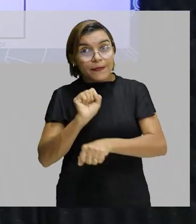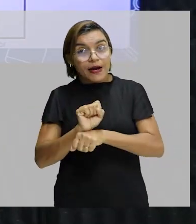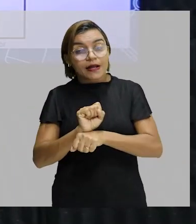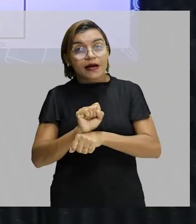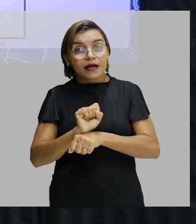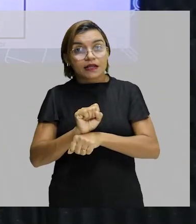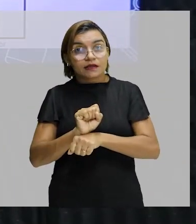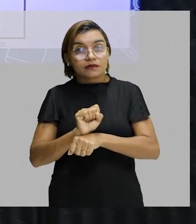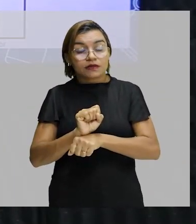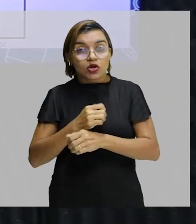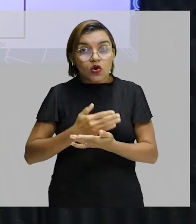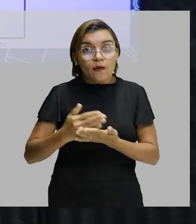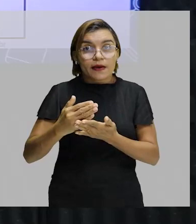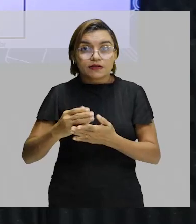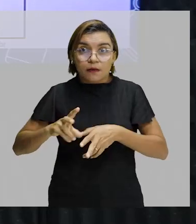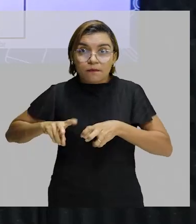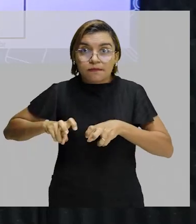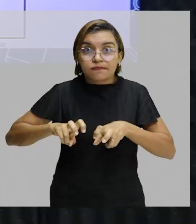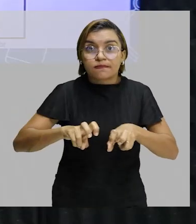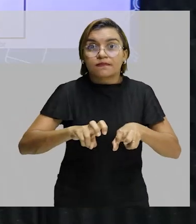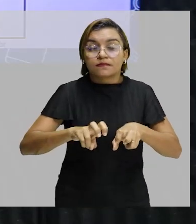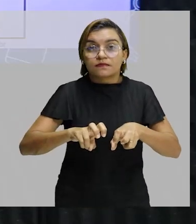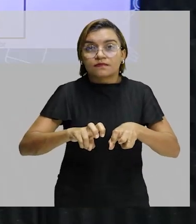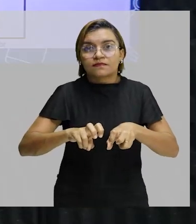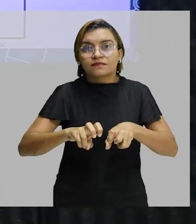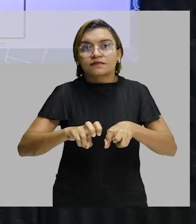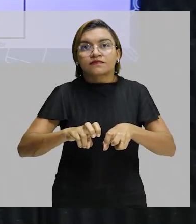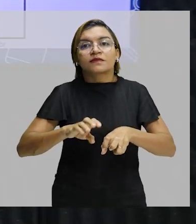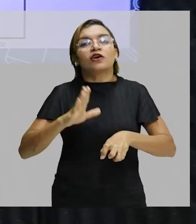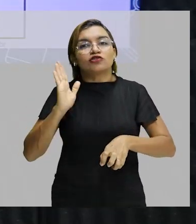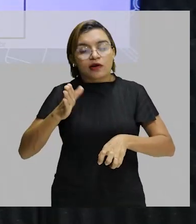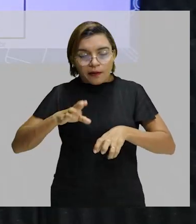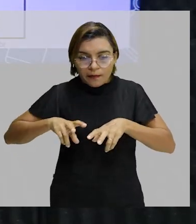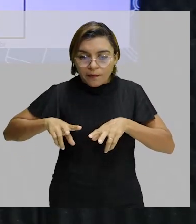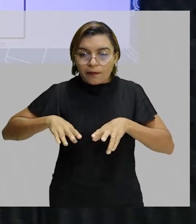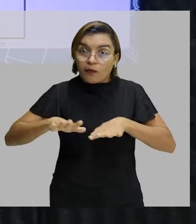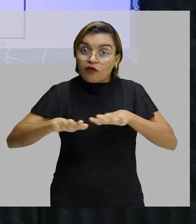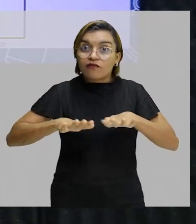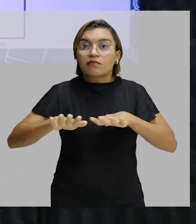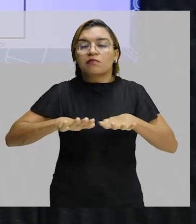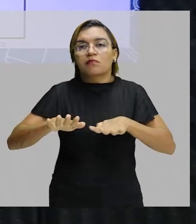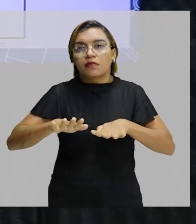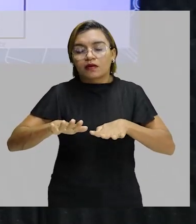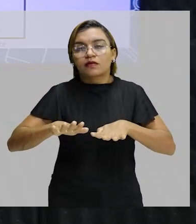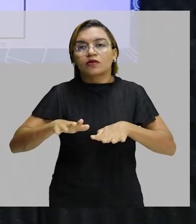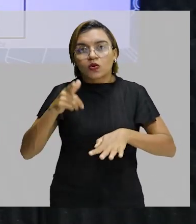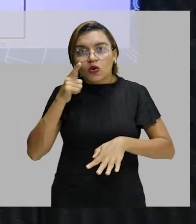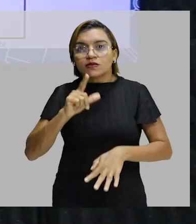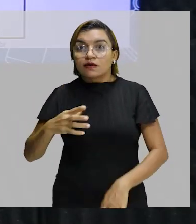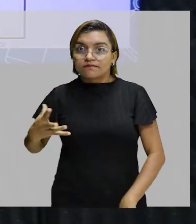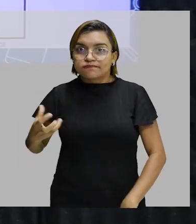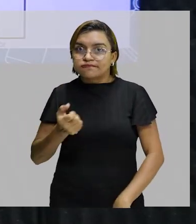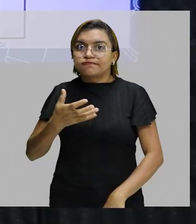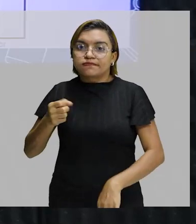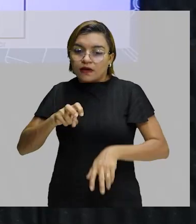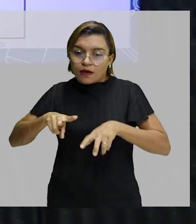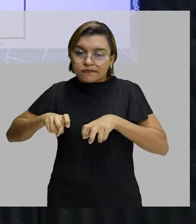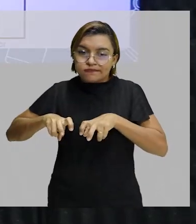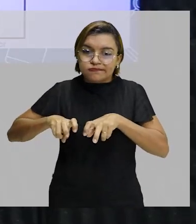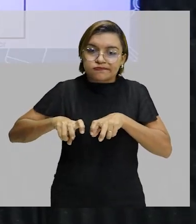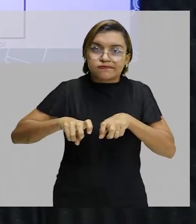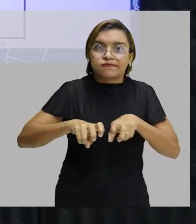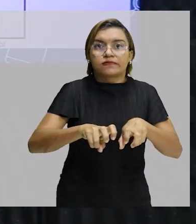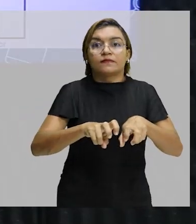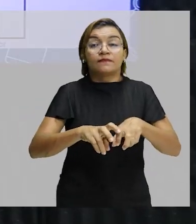e começa a correr? Quando você já está em movimento, você consegue ter uma aceleração maior. Não é isso?